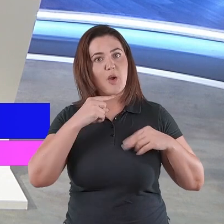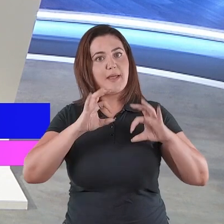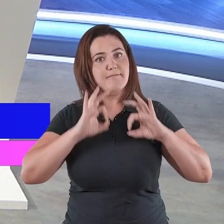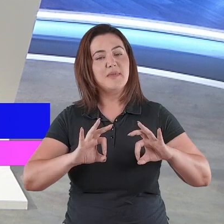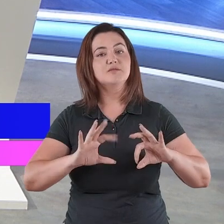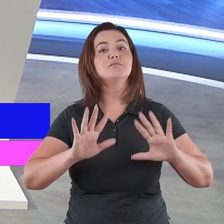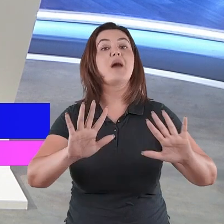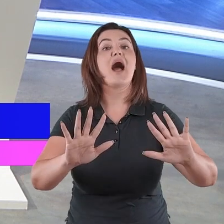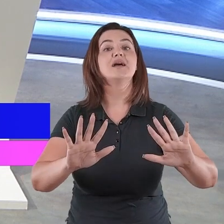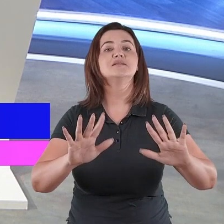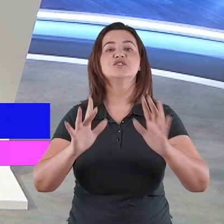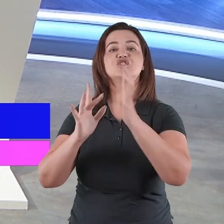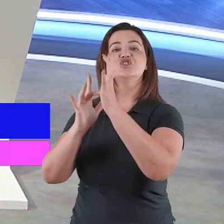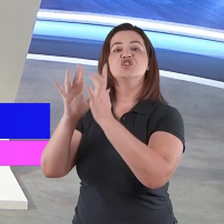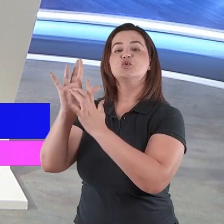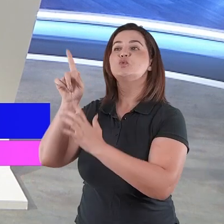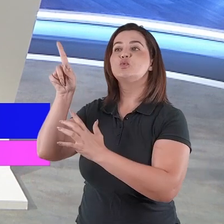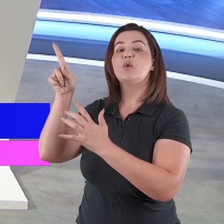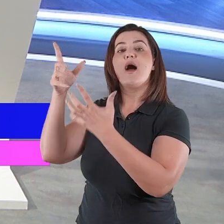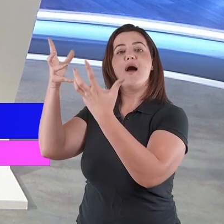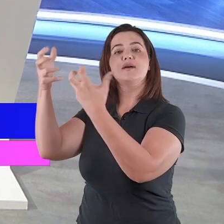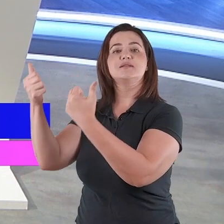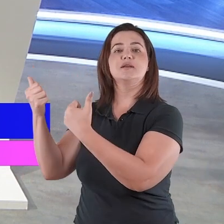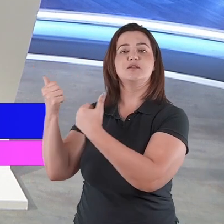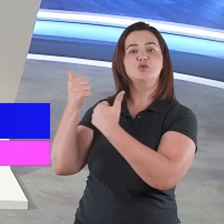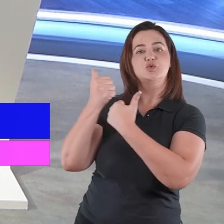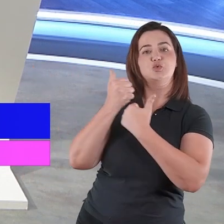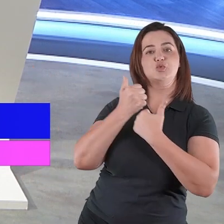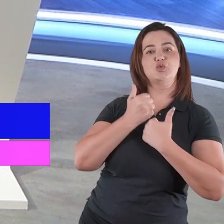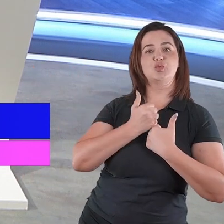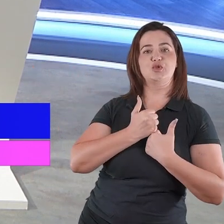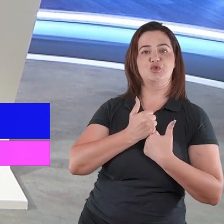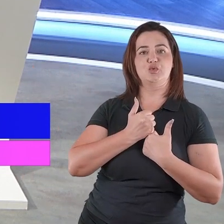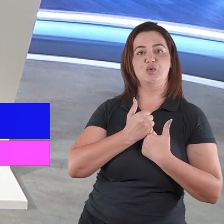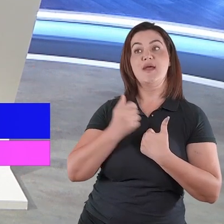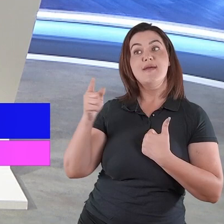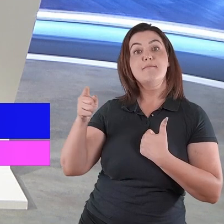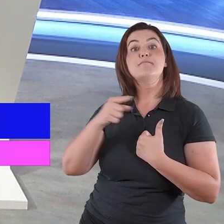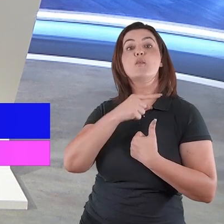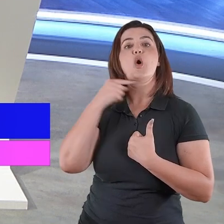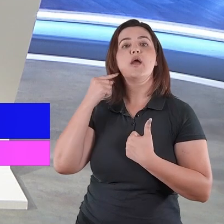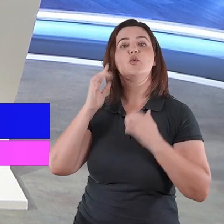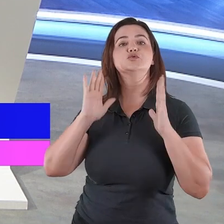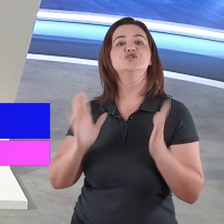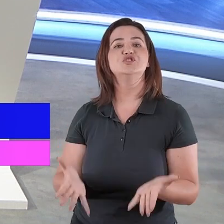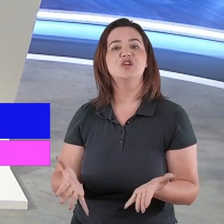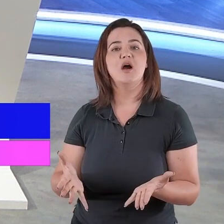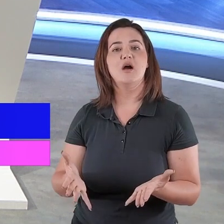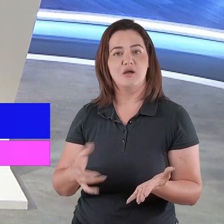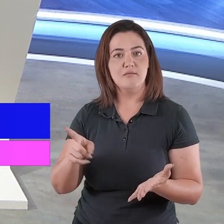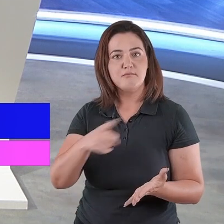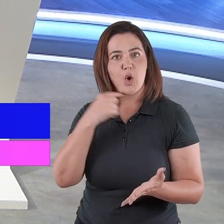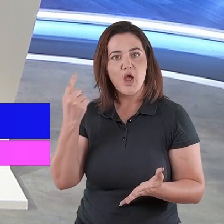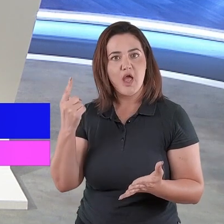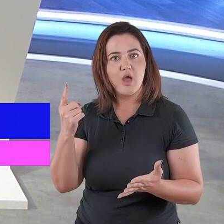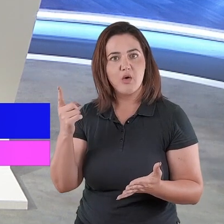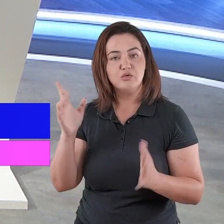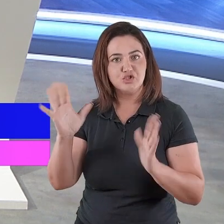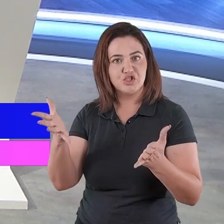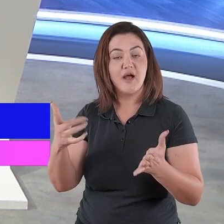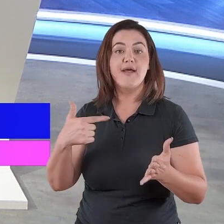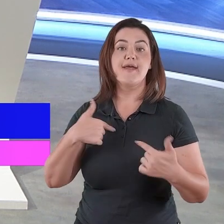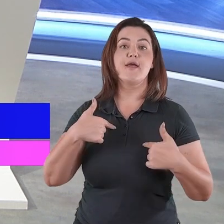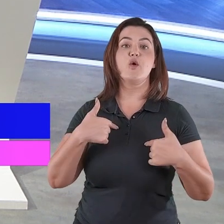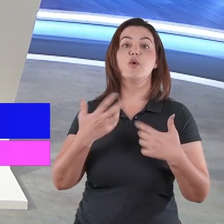minha passa a ser dEle. e a vida eterna que Jesus ganhou porque não pecou é a vida